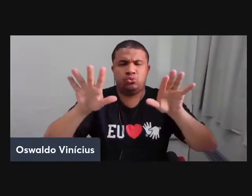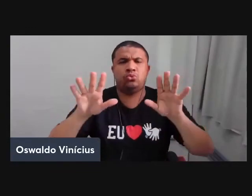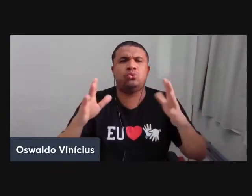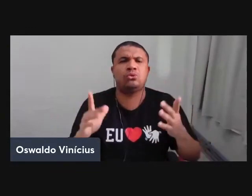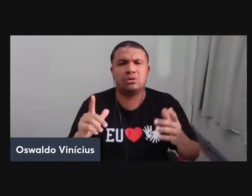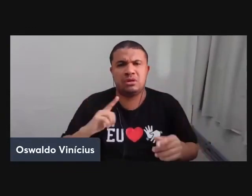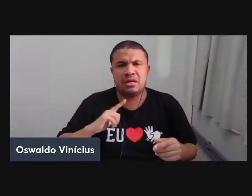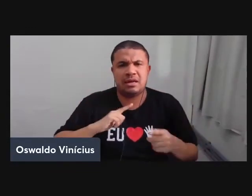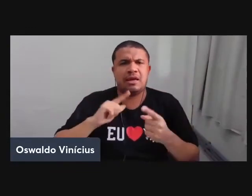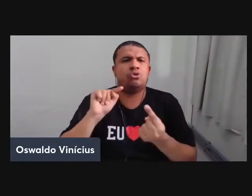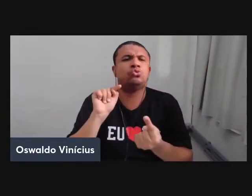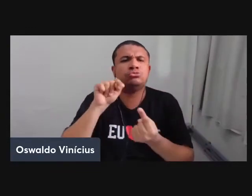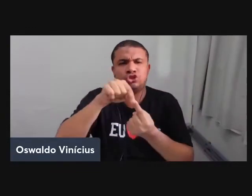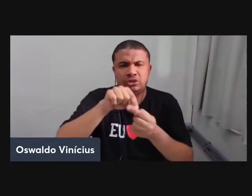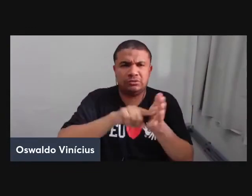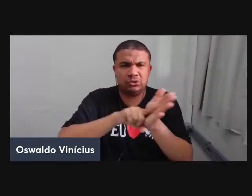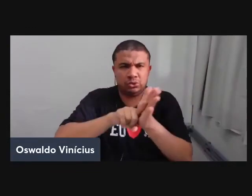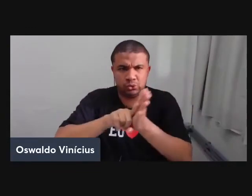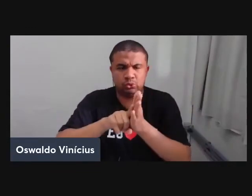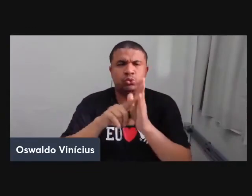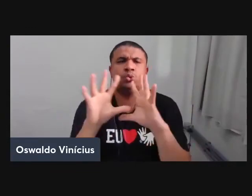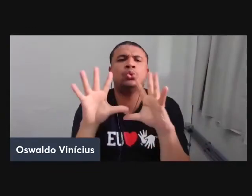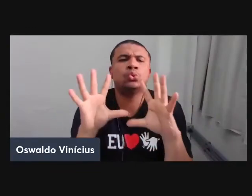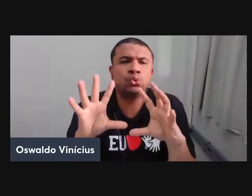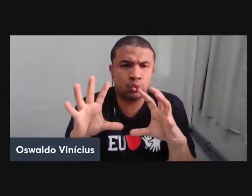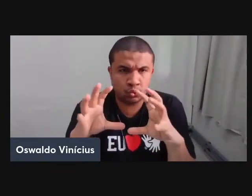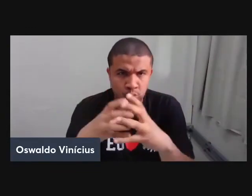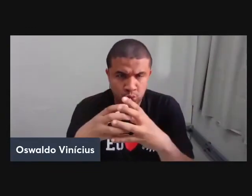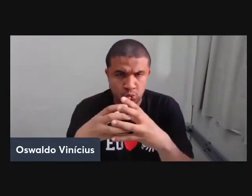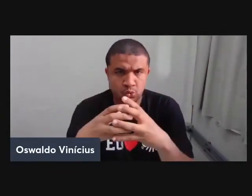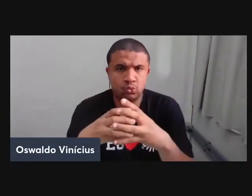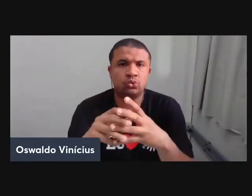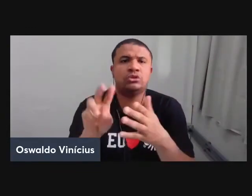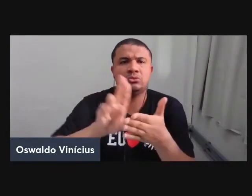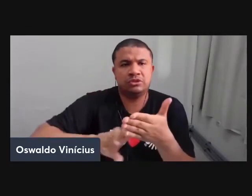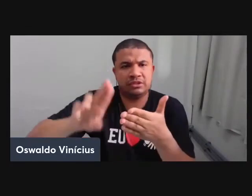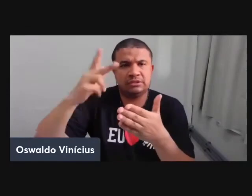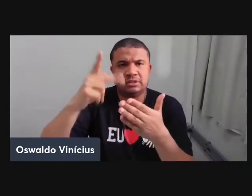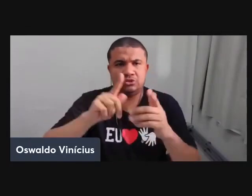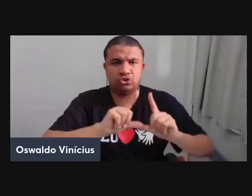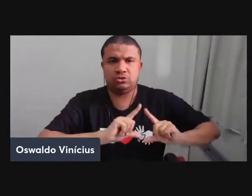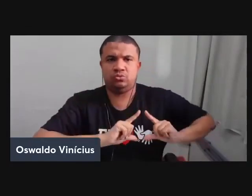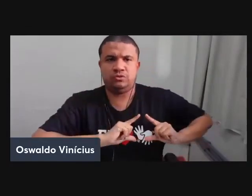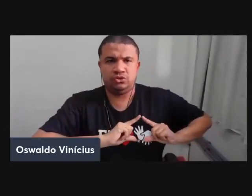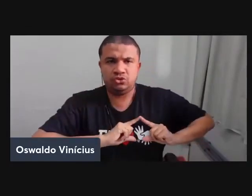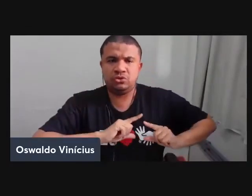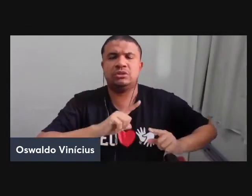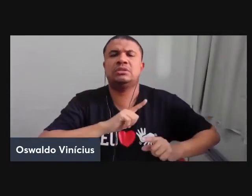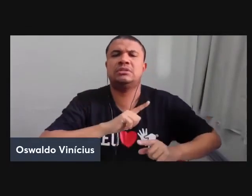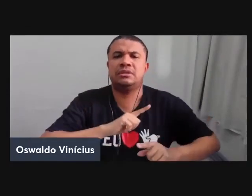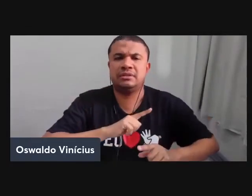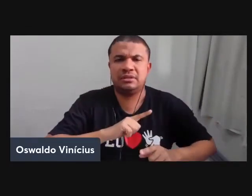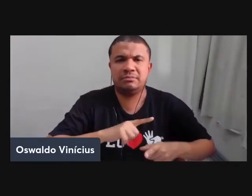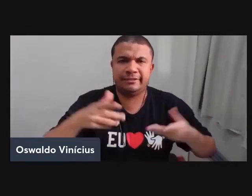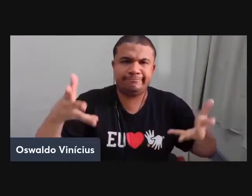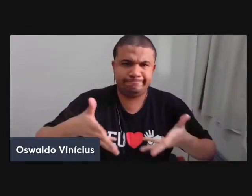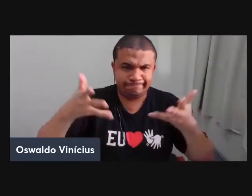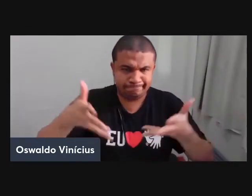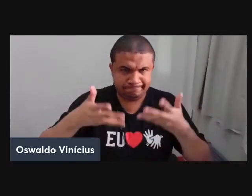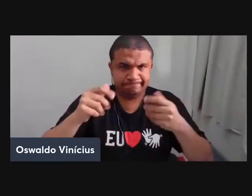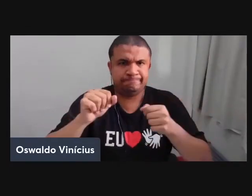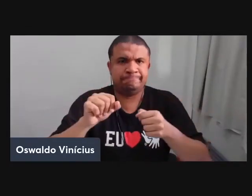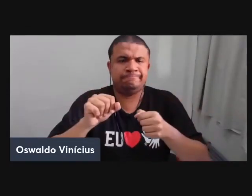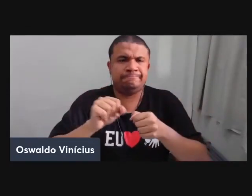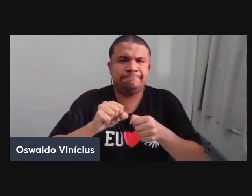que tem sido objeto de estudos no grupo, aí na Universidade Federal de São João del Rey, seja também o mote para a realização